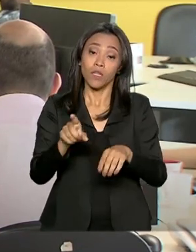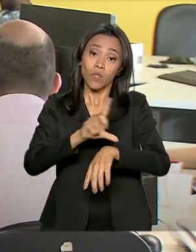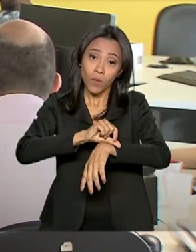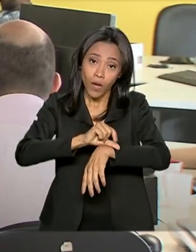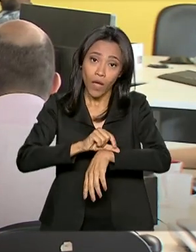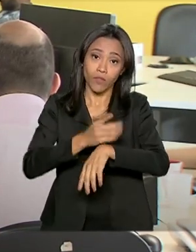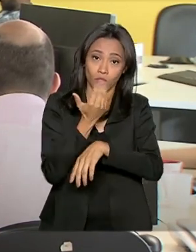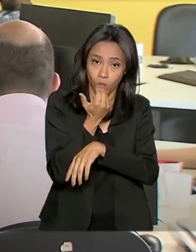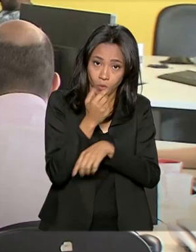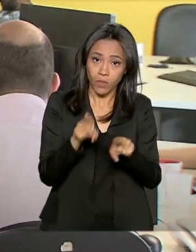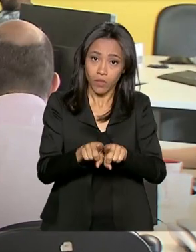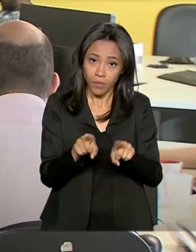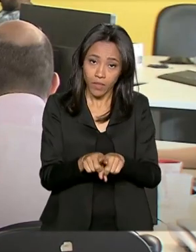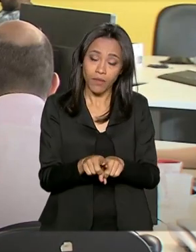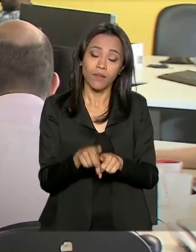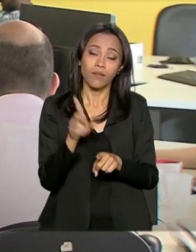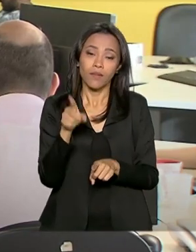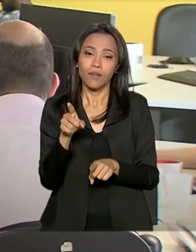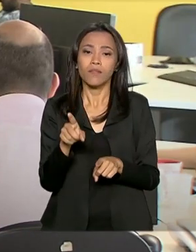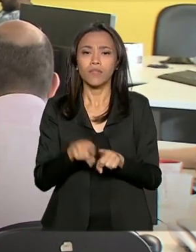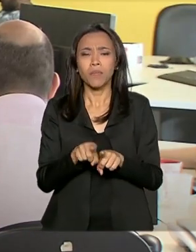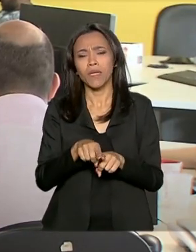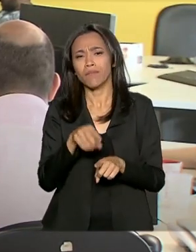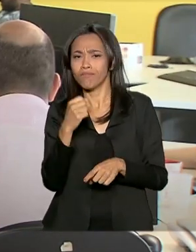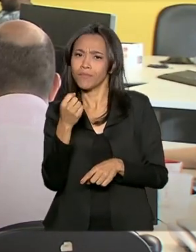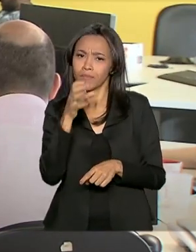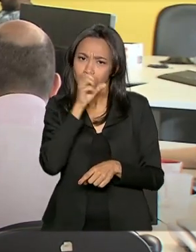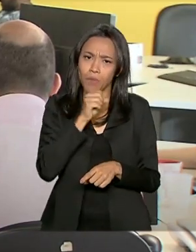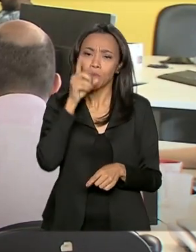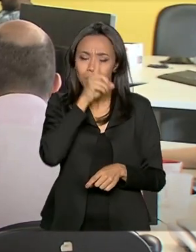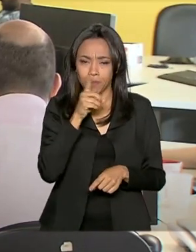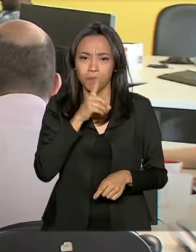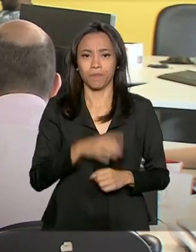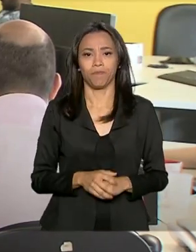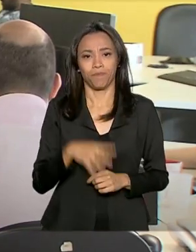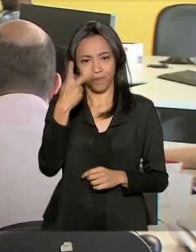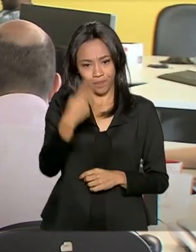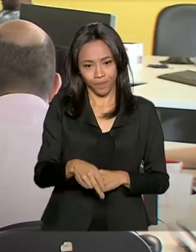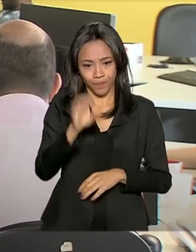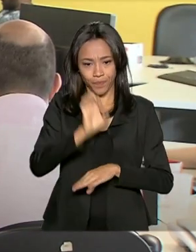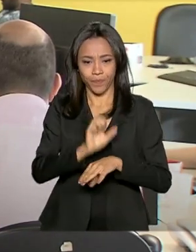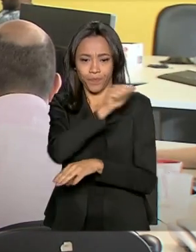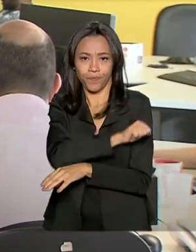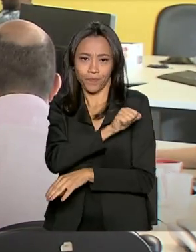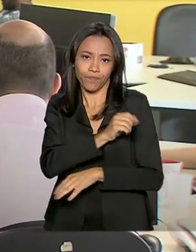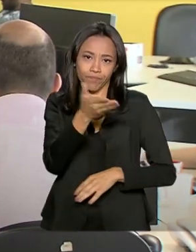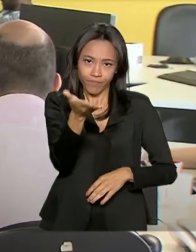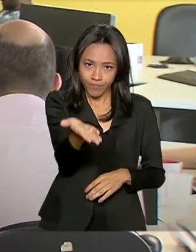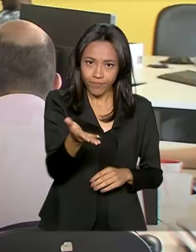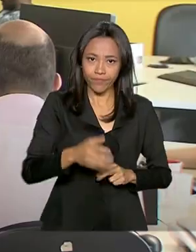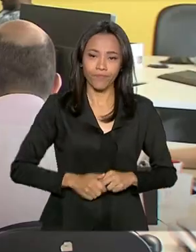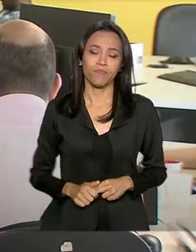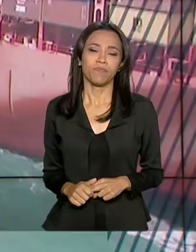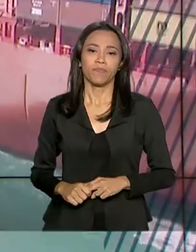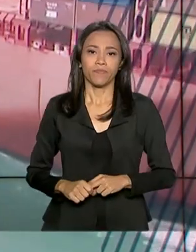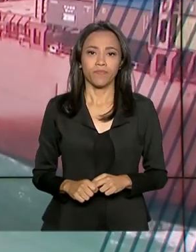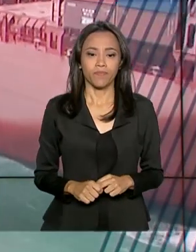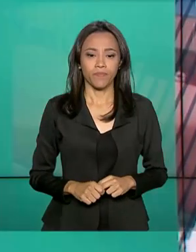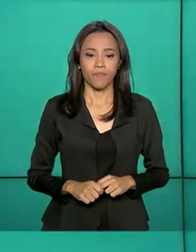horário de almoço e, opcionalmente, aos fins de semana. Do Rio de Janeiro, Alessandra Lago, para o Governo Agora.